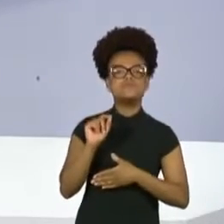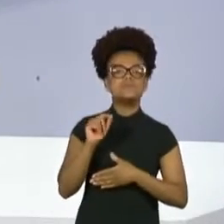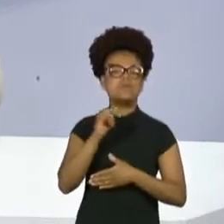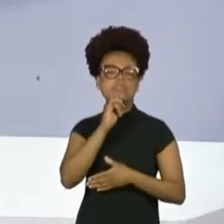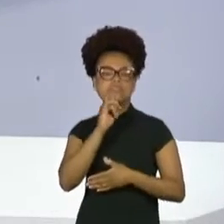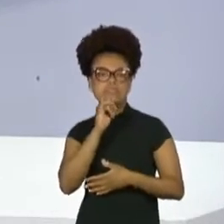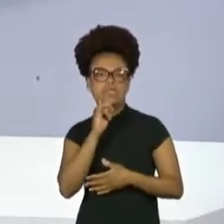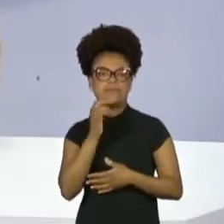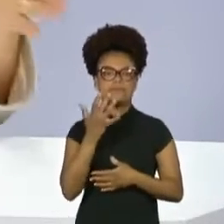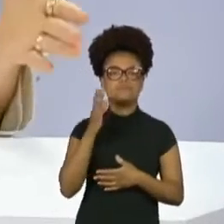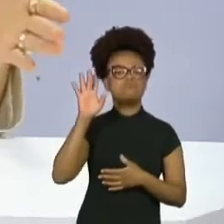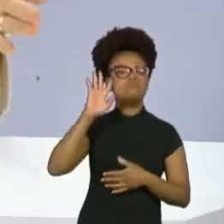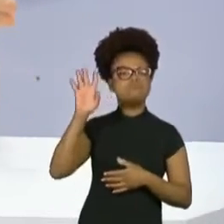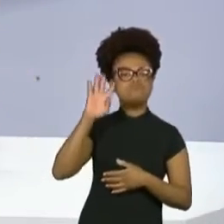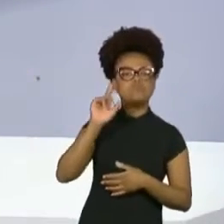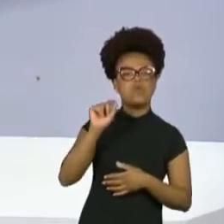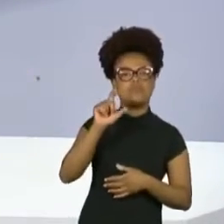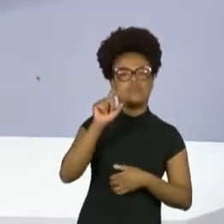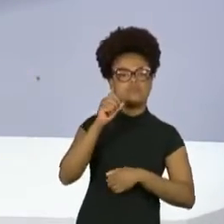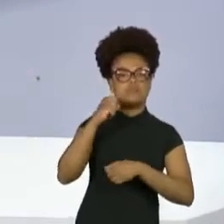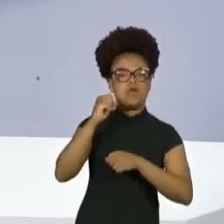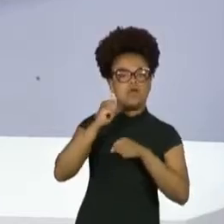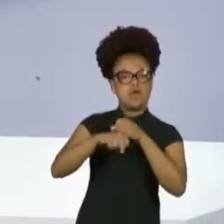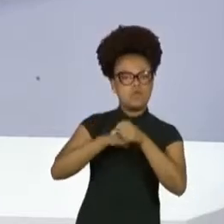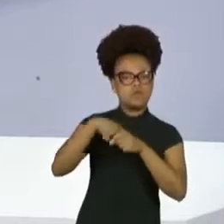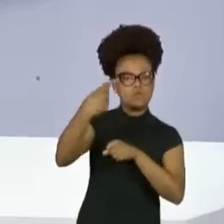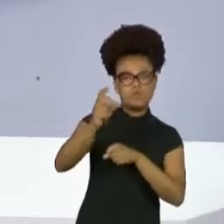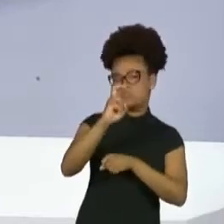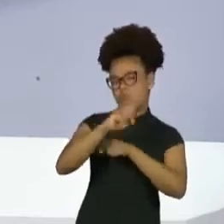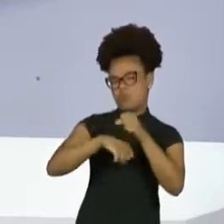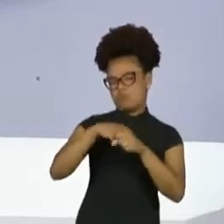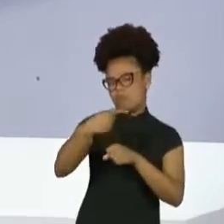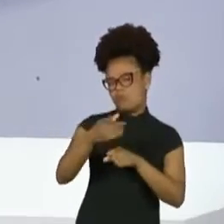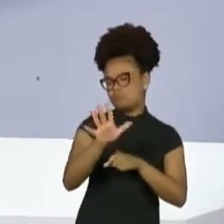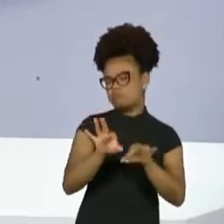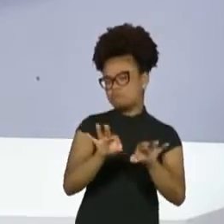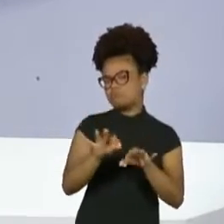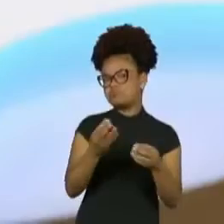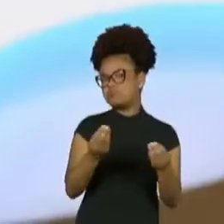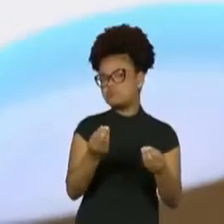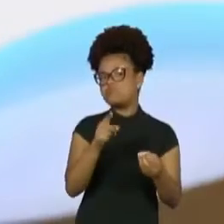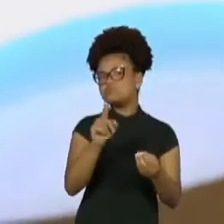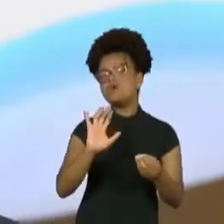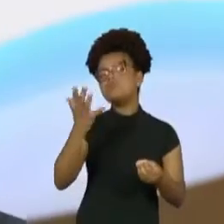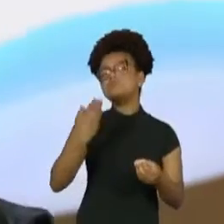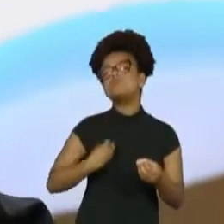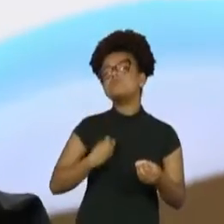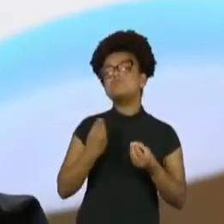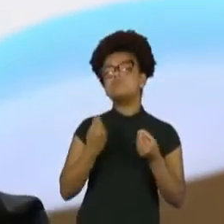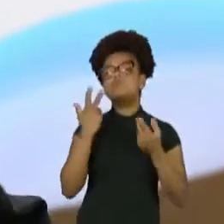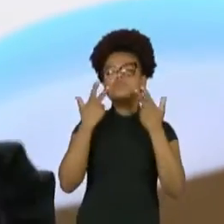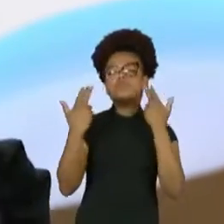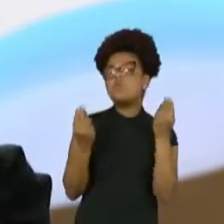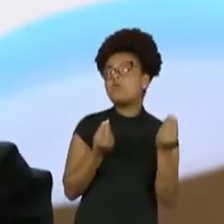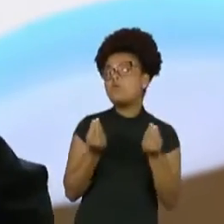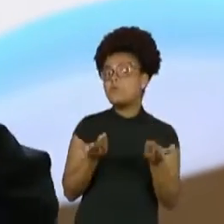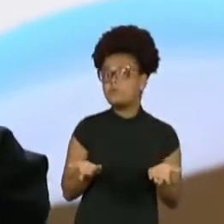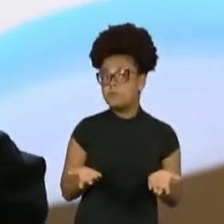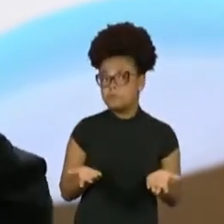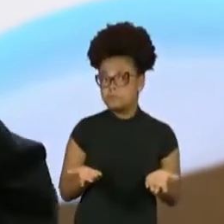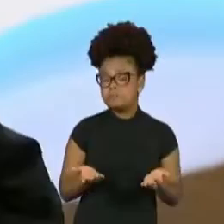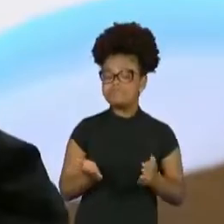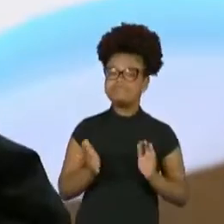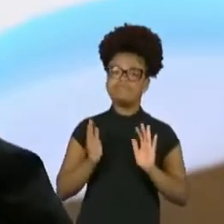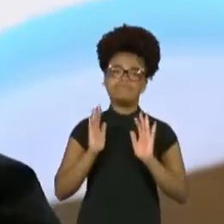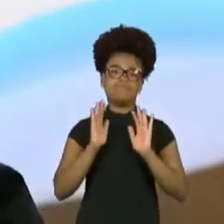anos, daqui a 5 anos? Você faz planos para o futuro ou você vai vivendo o hoje? Bom, na verdade, tem pessoas que